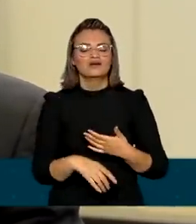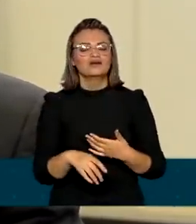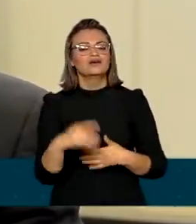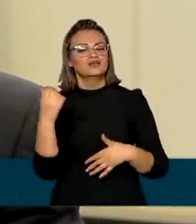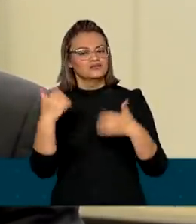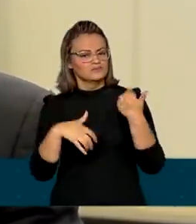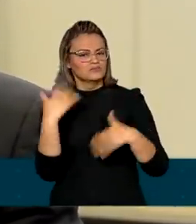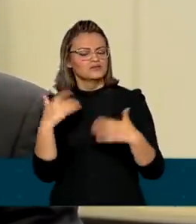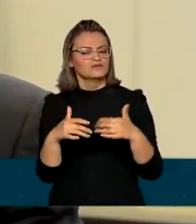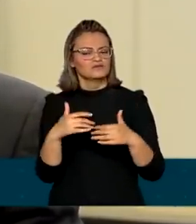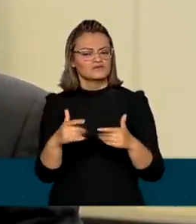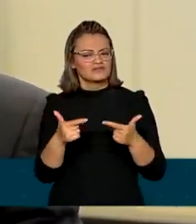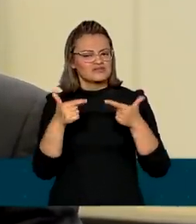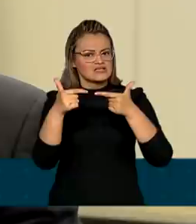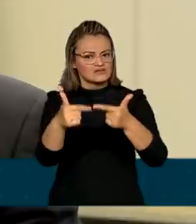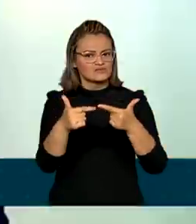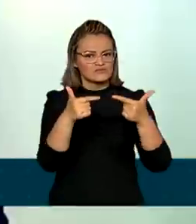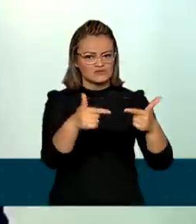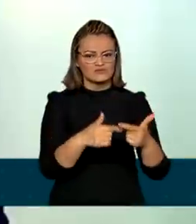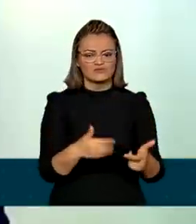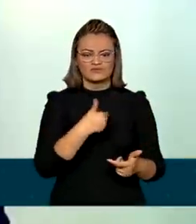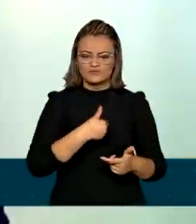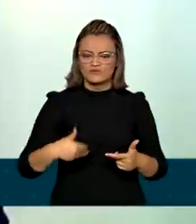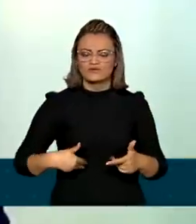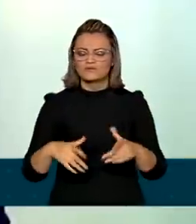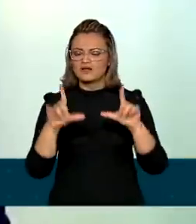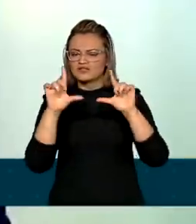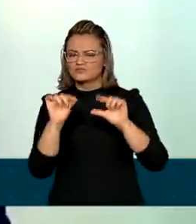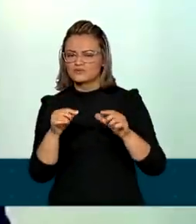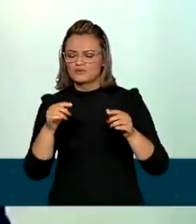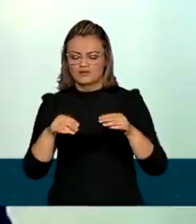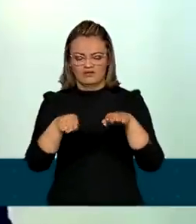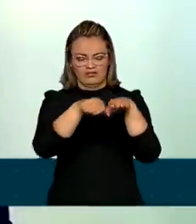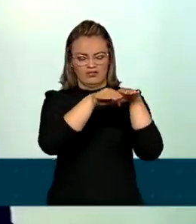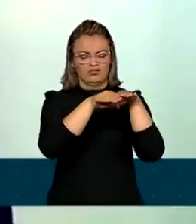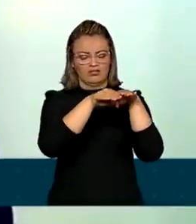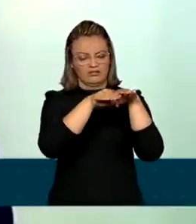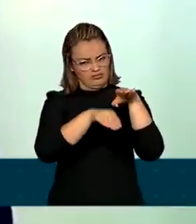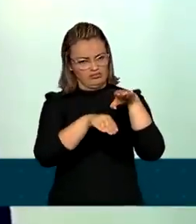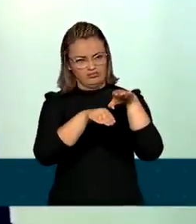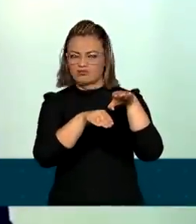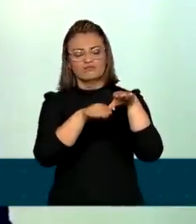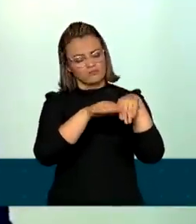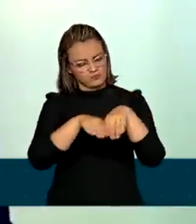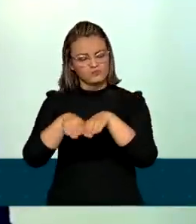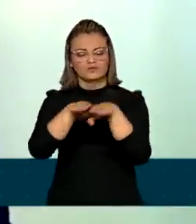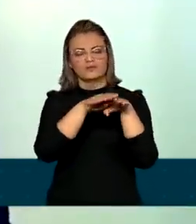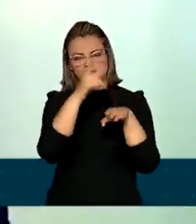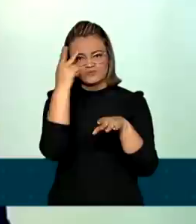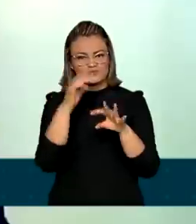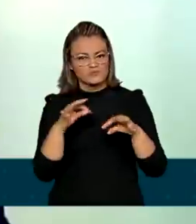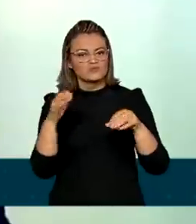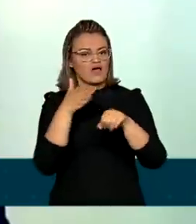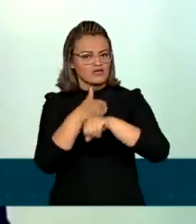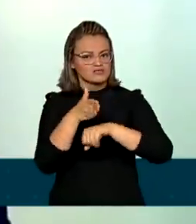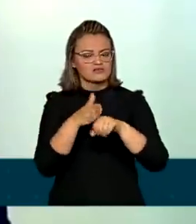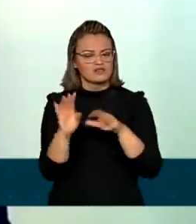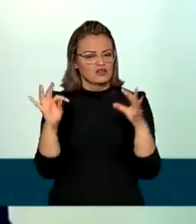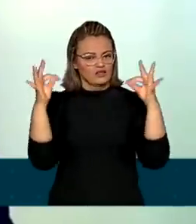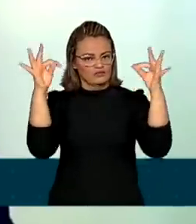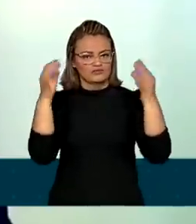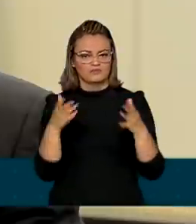falou sobre as iniciativas do governo para reduzir as desigualdades e garantir o acesso às novas